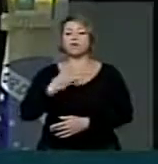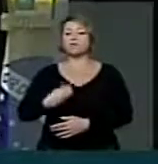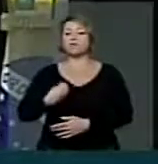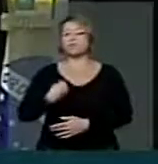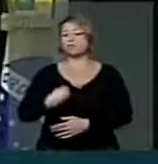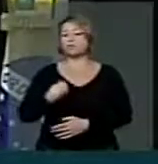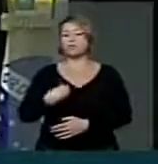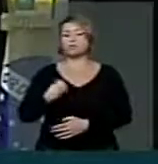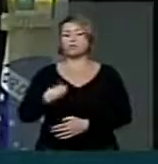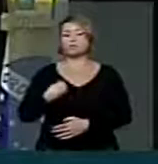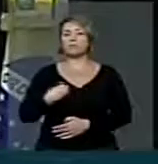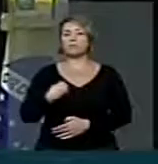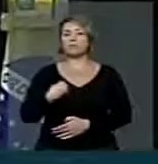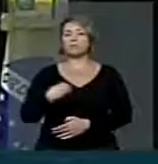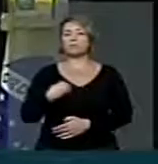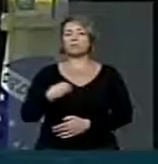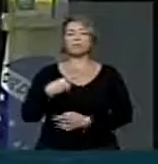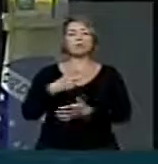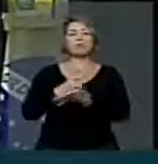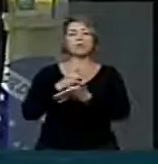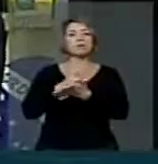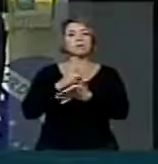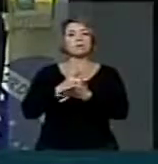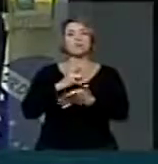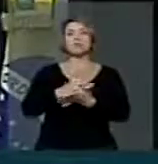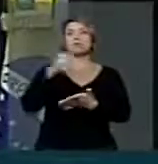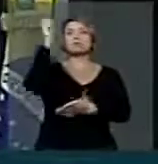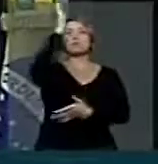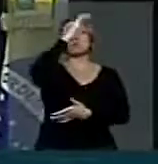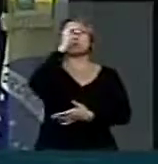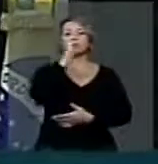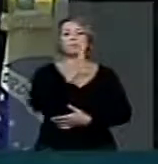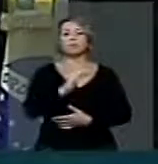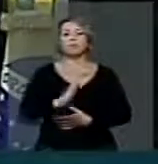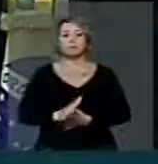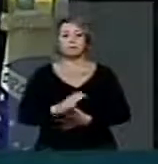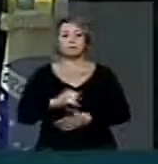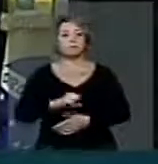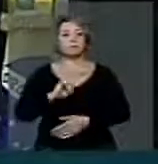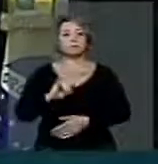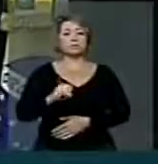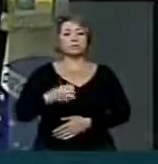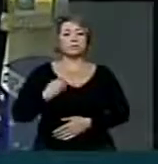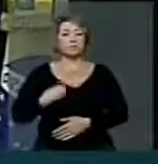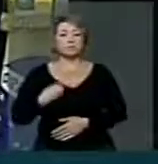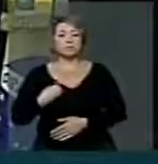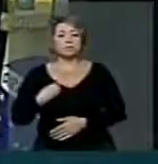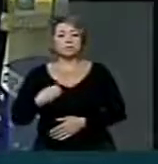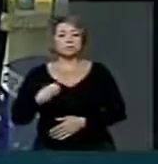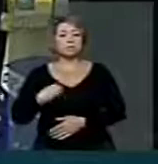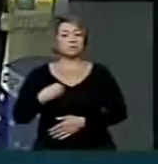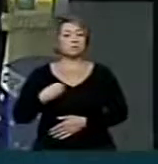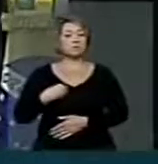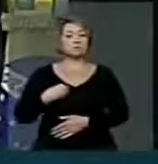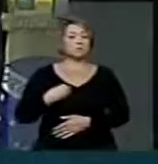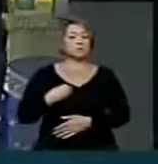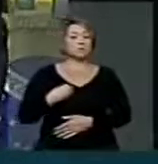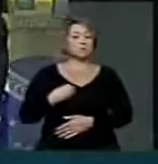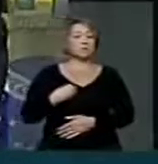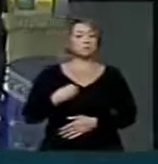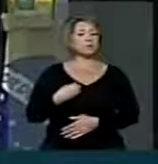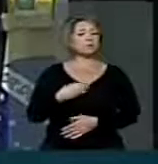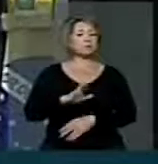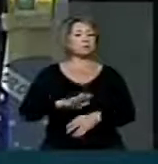neste território nacional por ser morador de uma unidade da federação que tenha